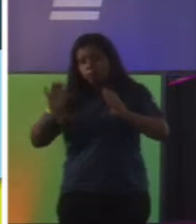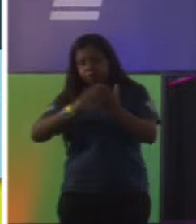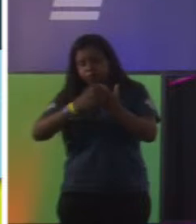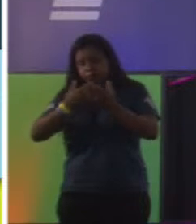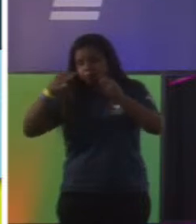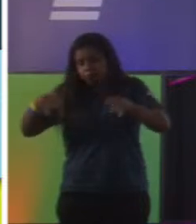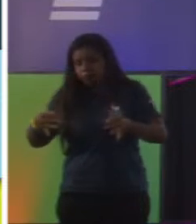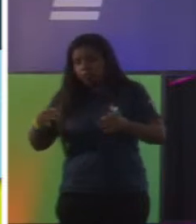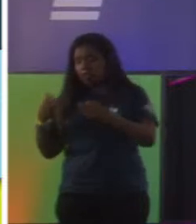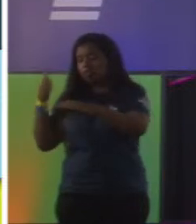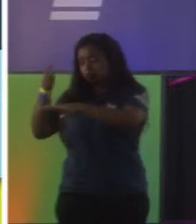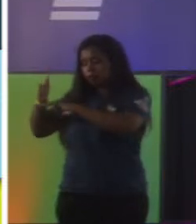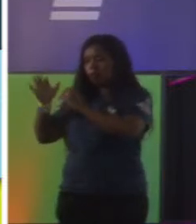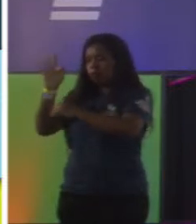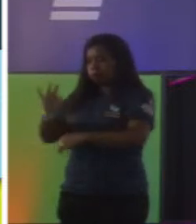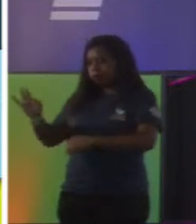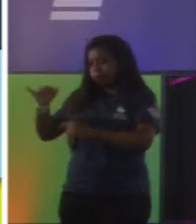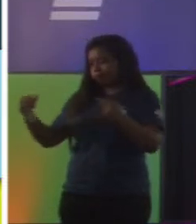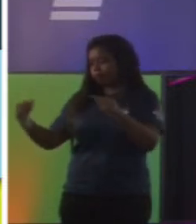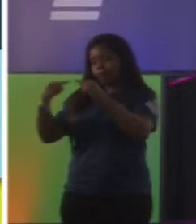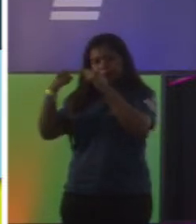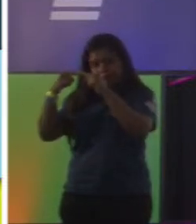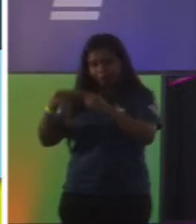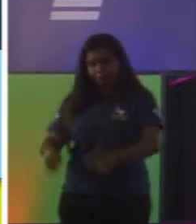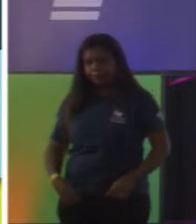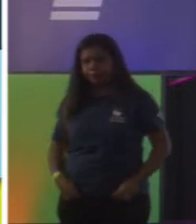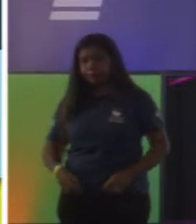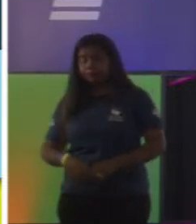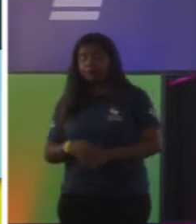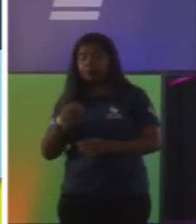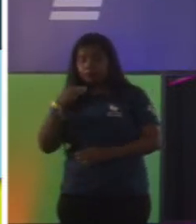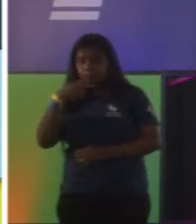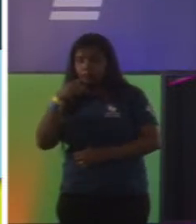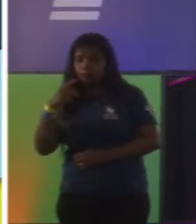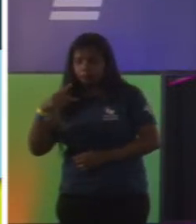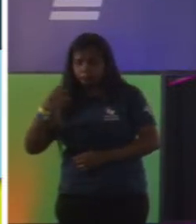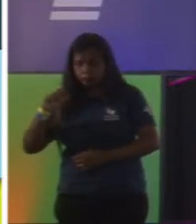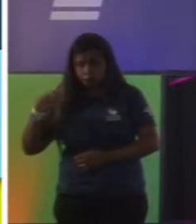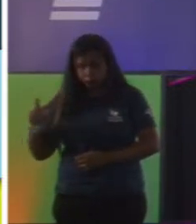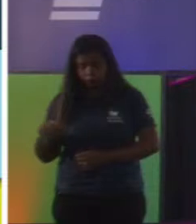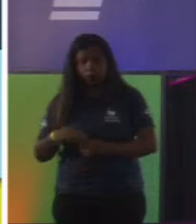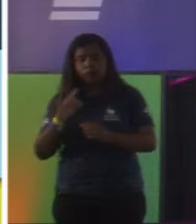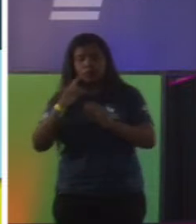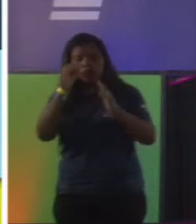revista científica. A ProBats fez o MVP dela com uma planilha Google.